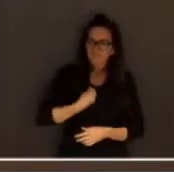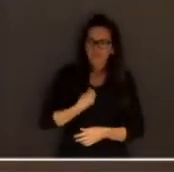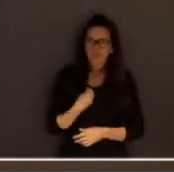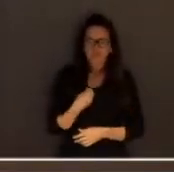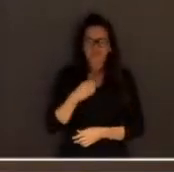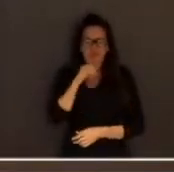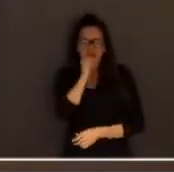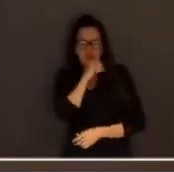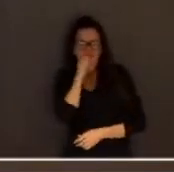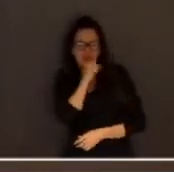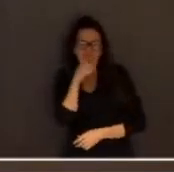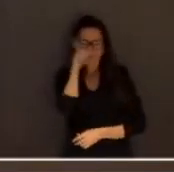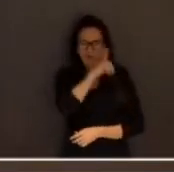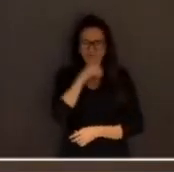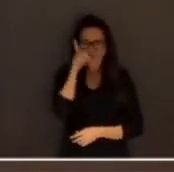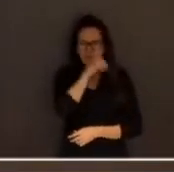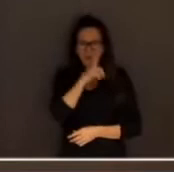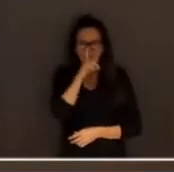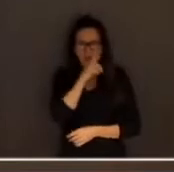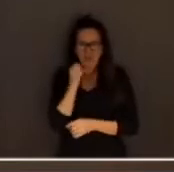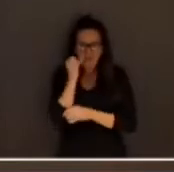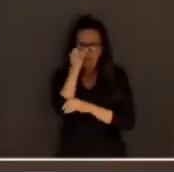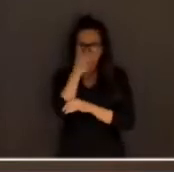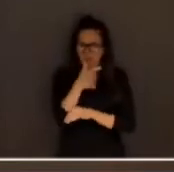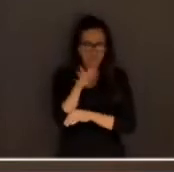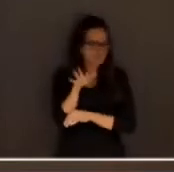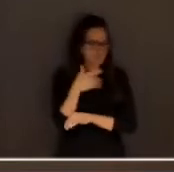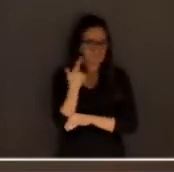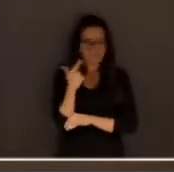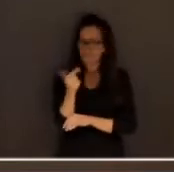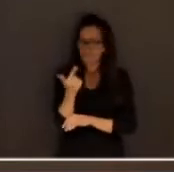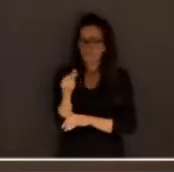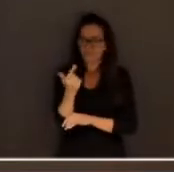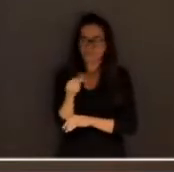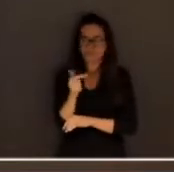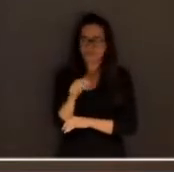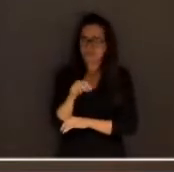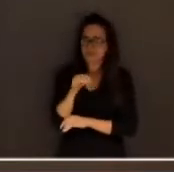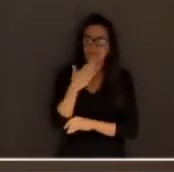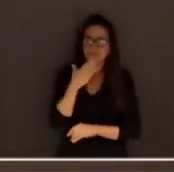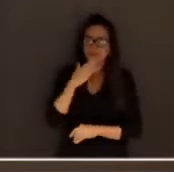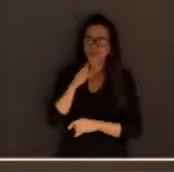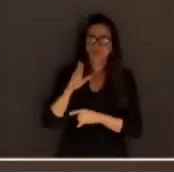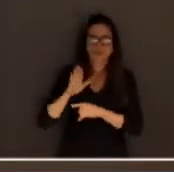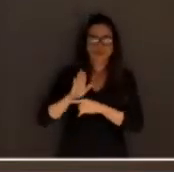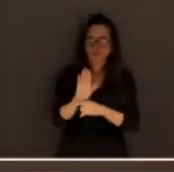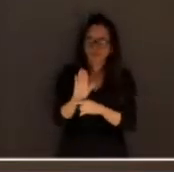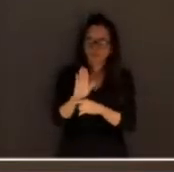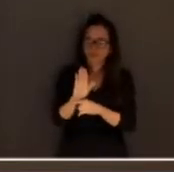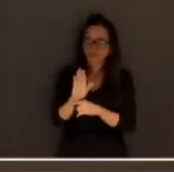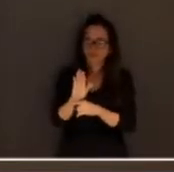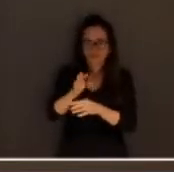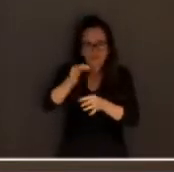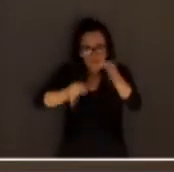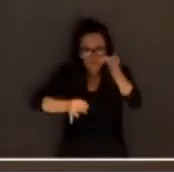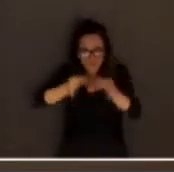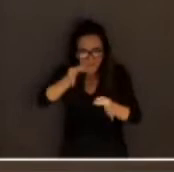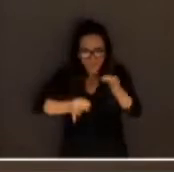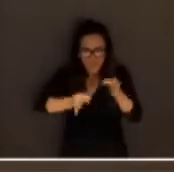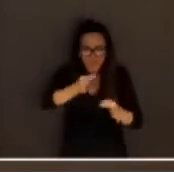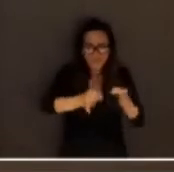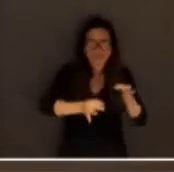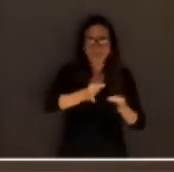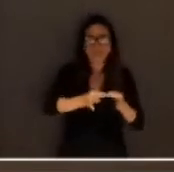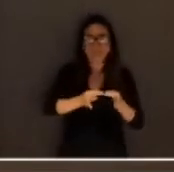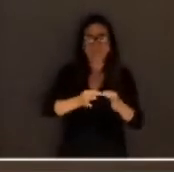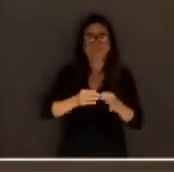domingo, não tem madrugada, a qualquer momento que você pede uma ajuda em relação a um julgamento, a um plenário do